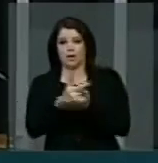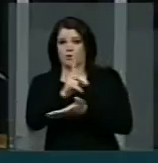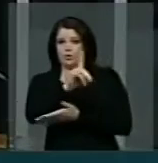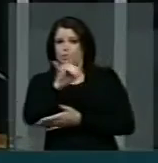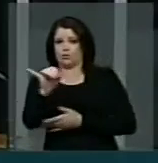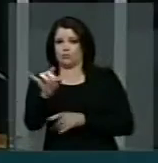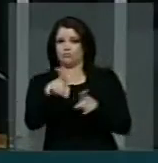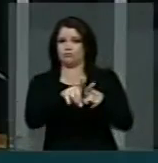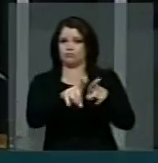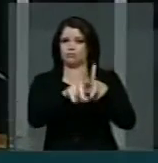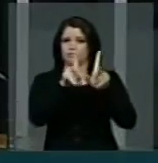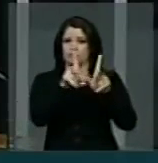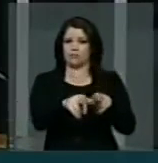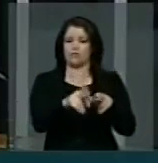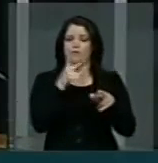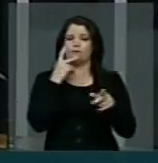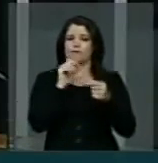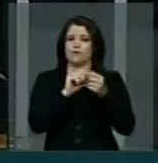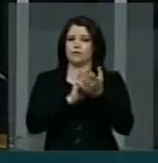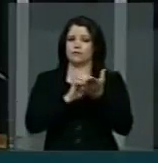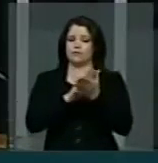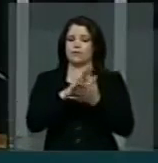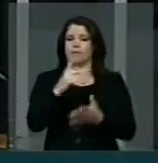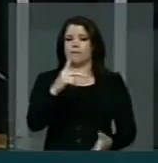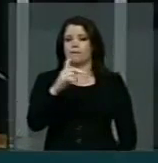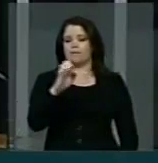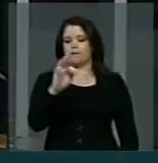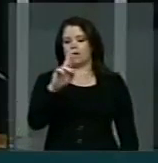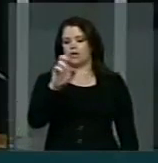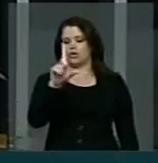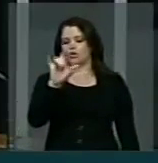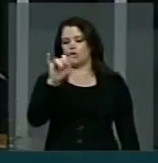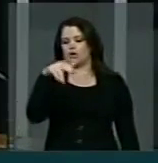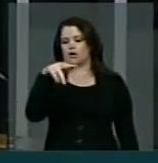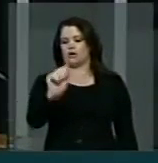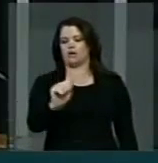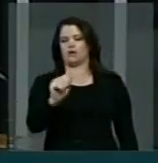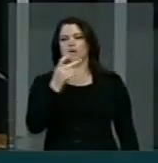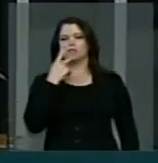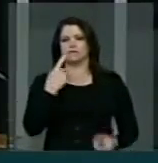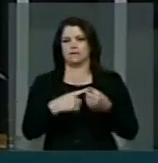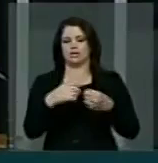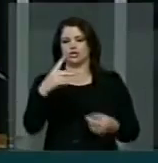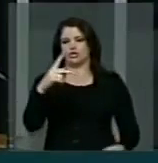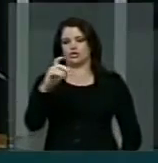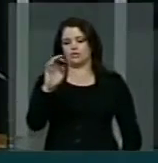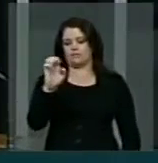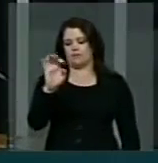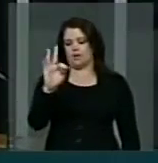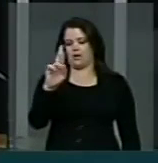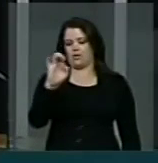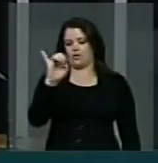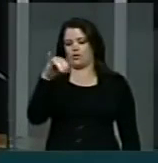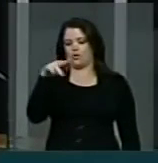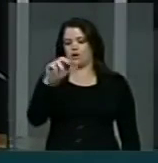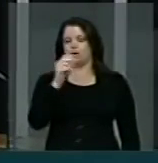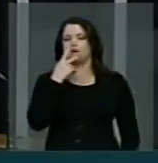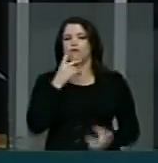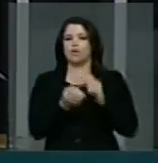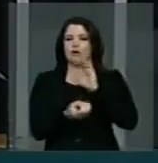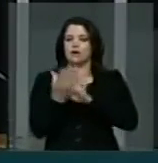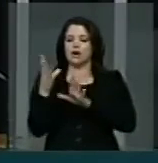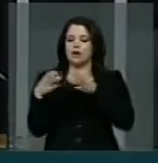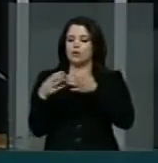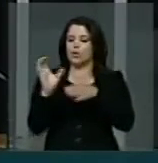senhor presidente, por registrado em Petrolina, a estação governo presente, através do